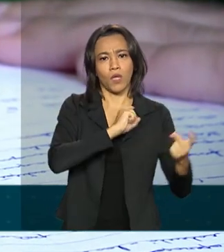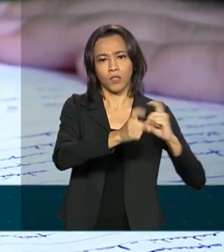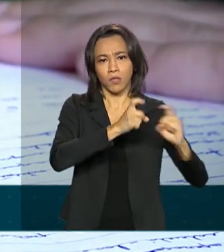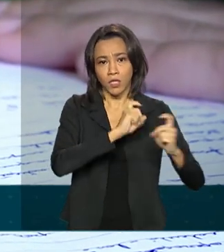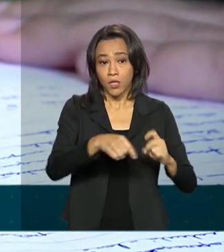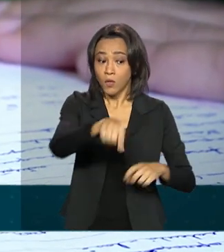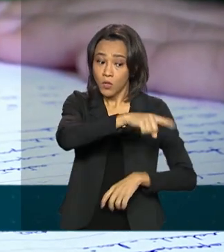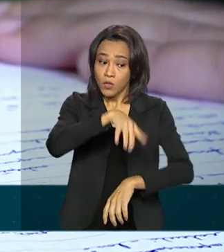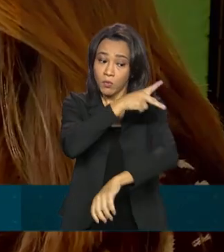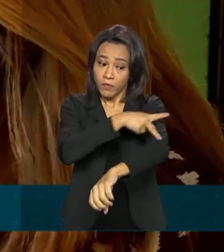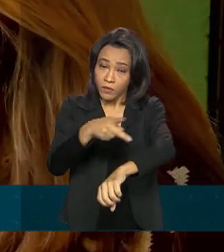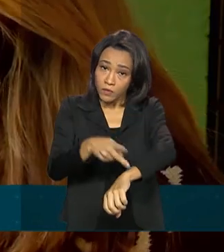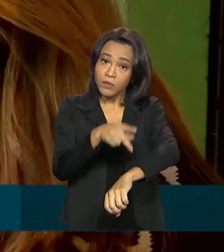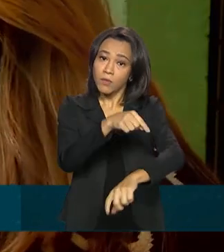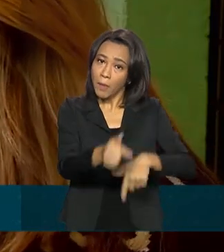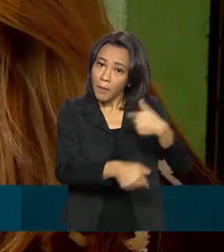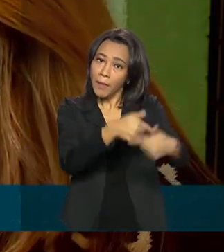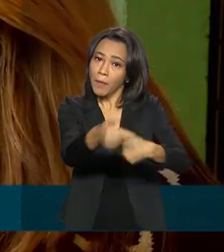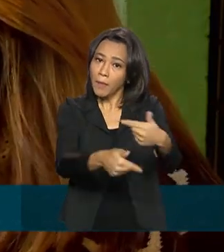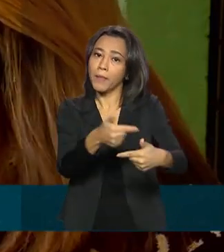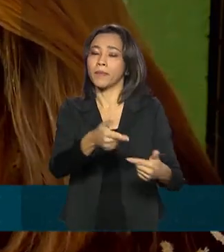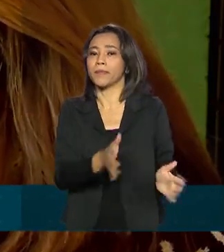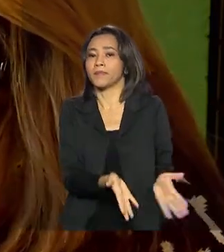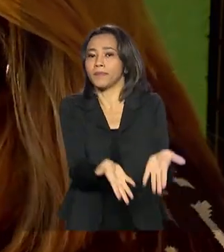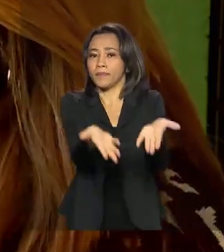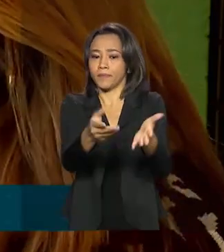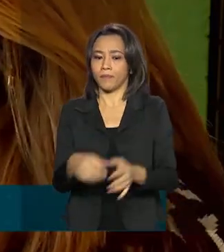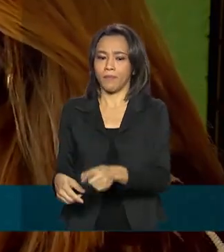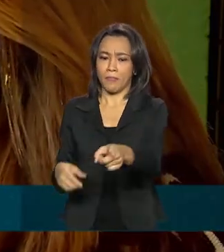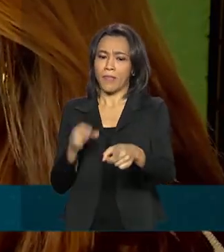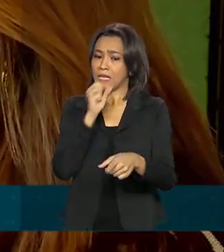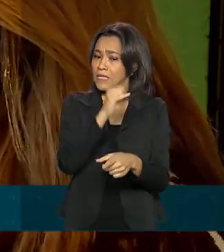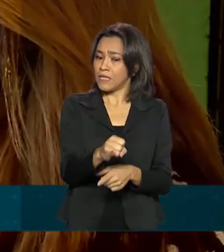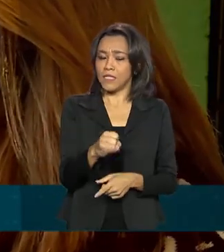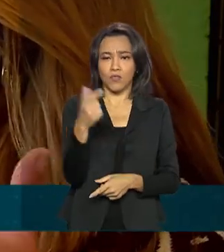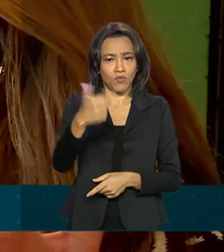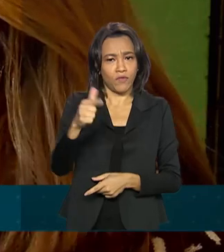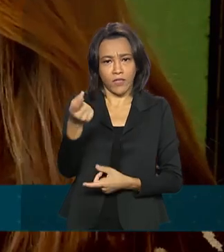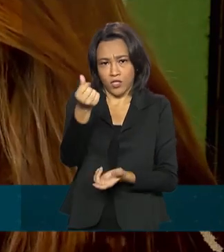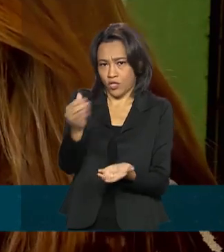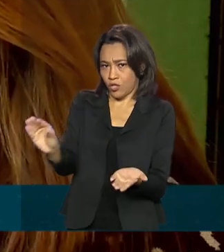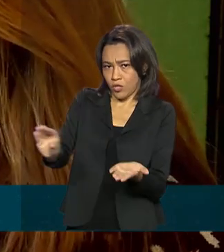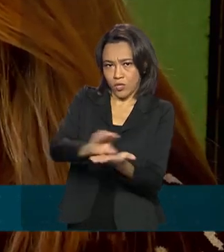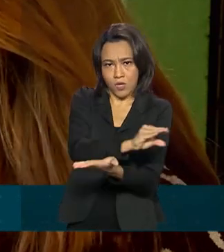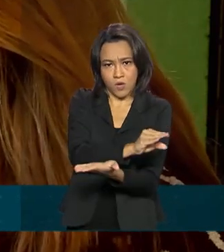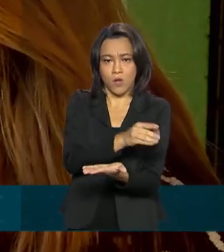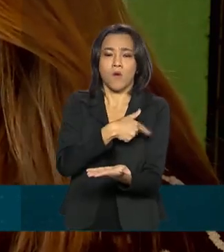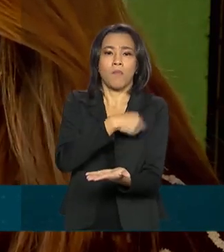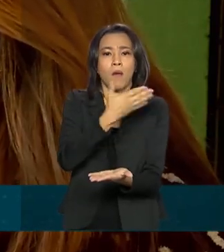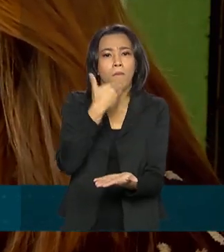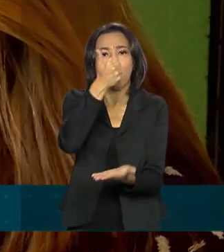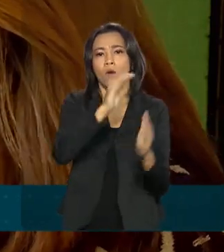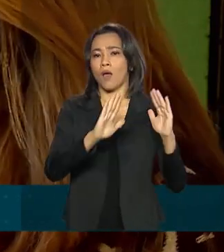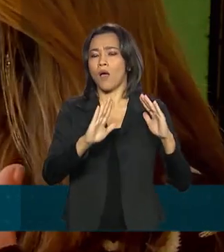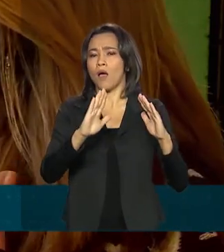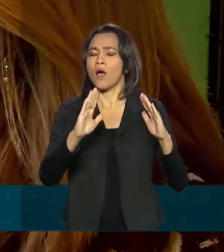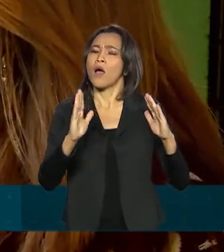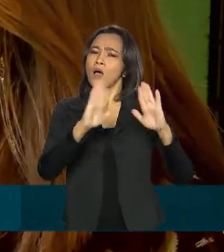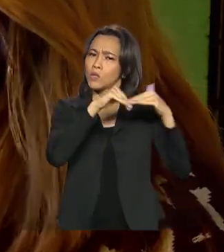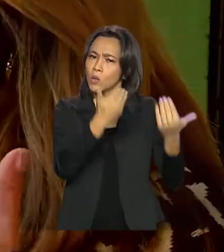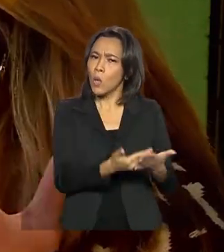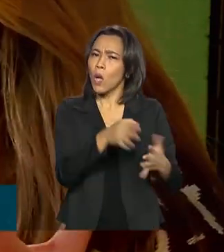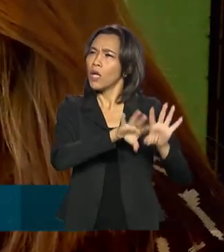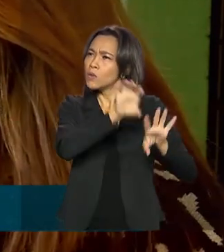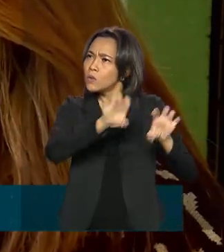trabalho didático-pedagógico. Se não fosse esse recurso da Cívico-Militar para nós melhorarmos a estrutura da escola e